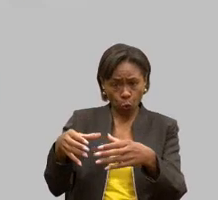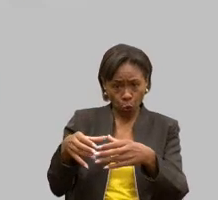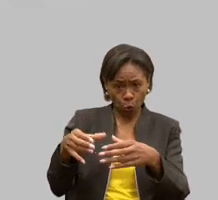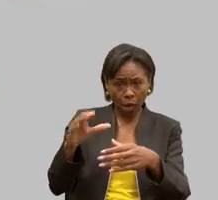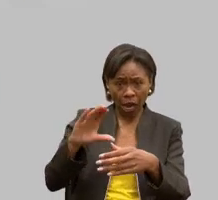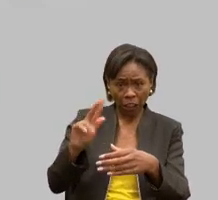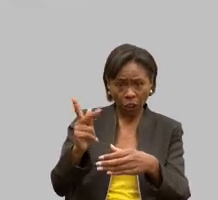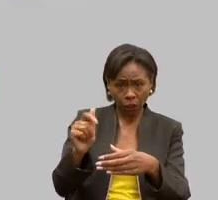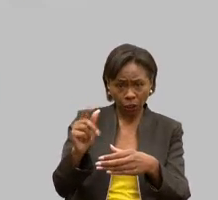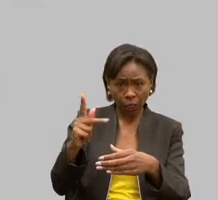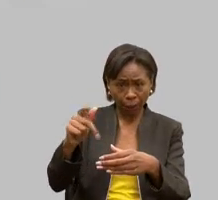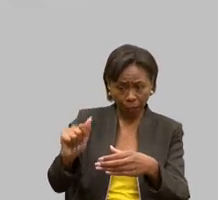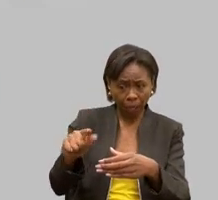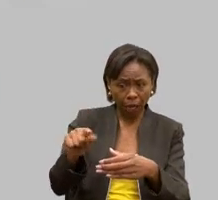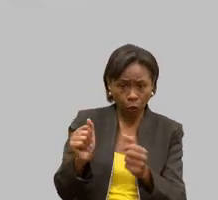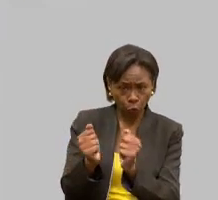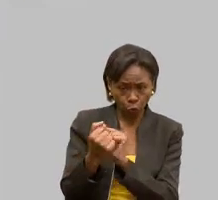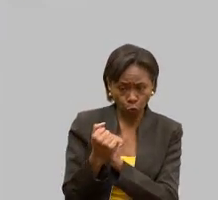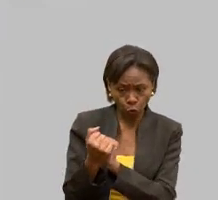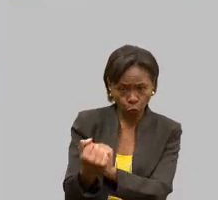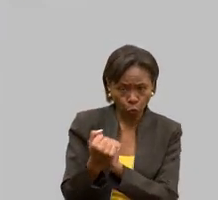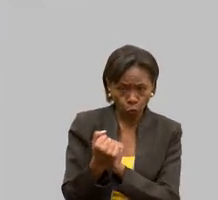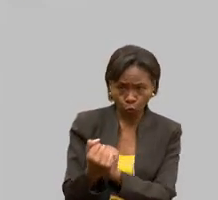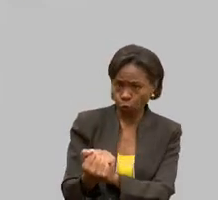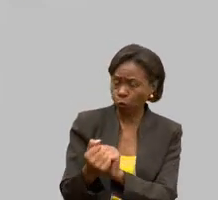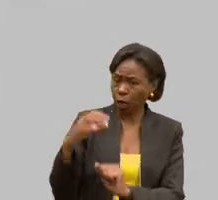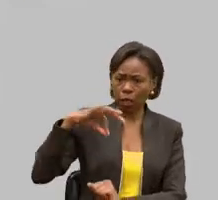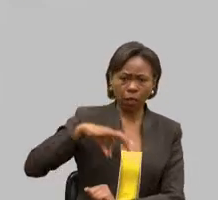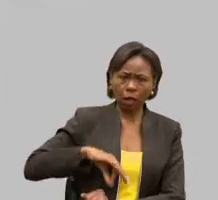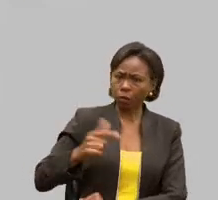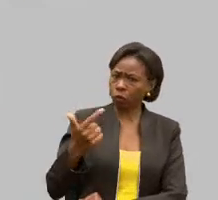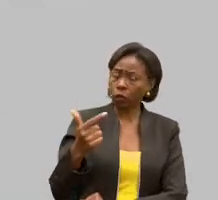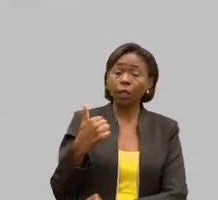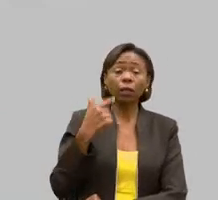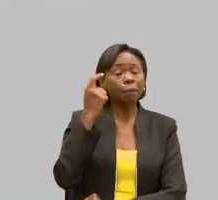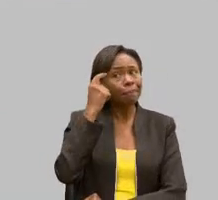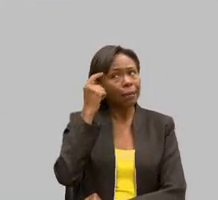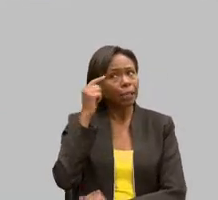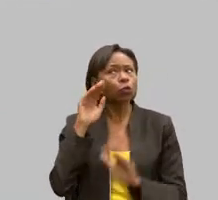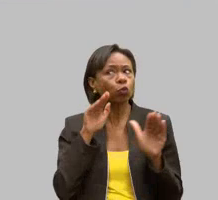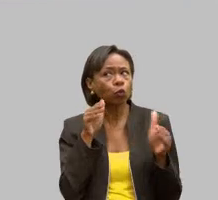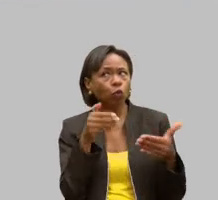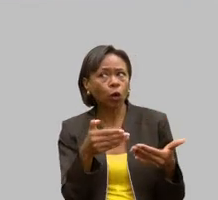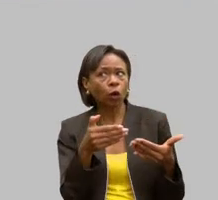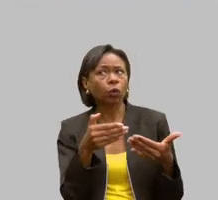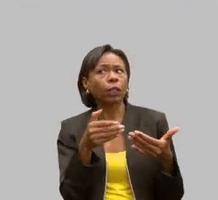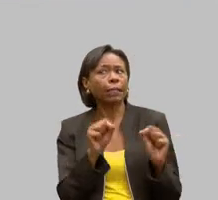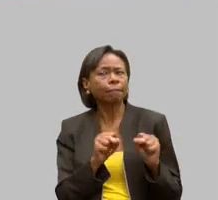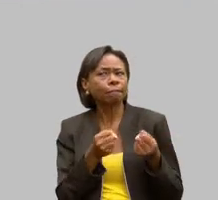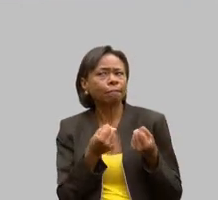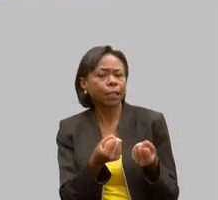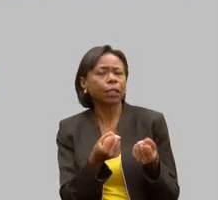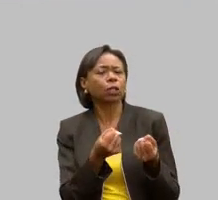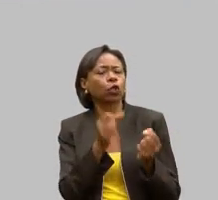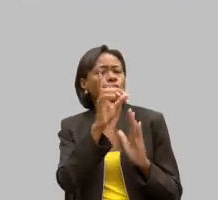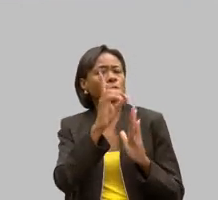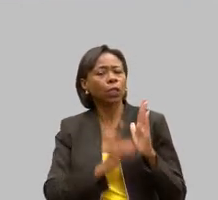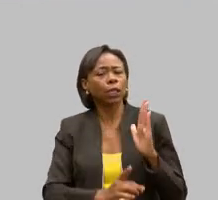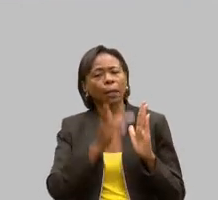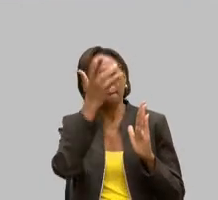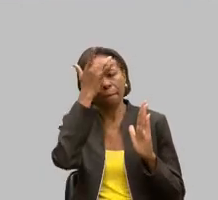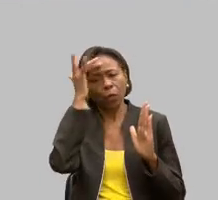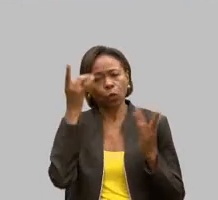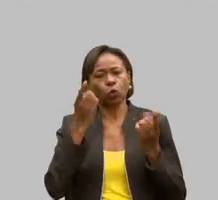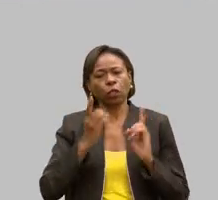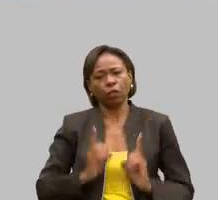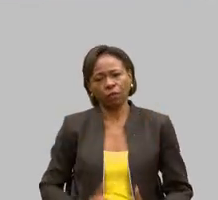com a gente, a gente pensa na defesa do direito da pessoa com deficiência, na qualidade, na